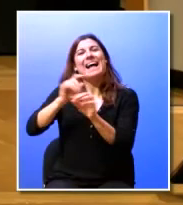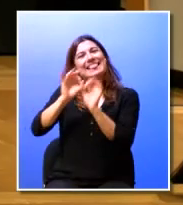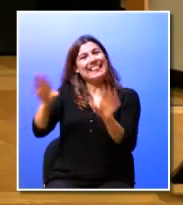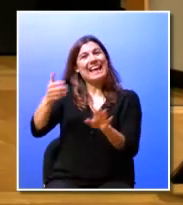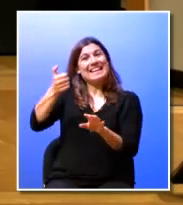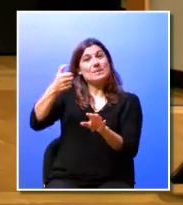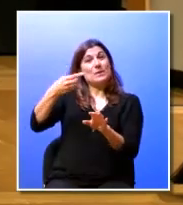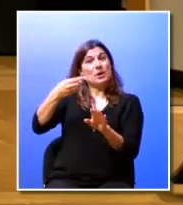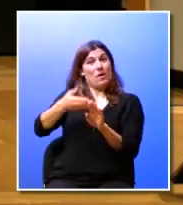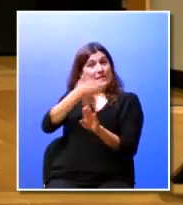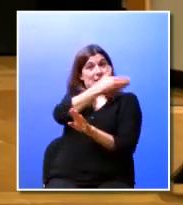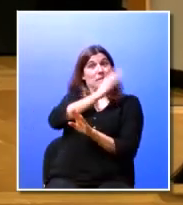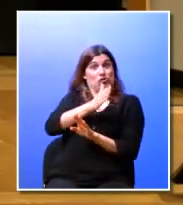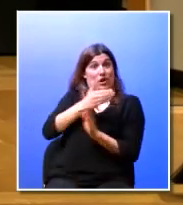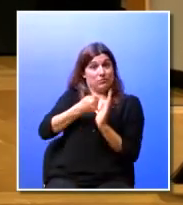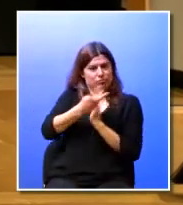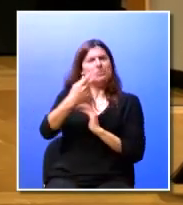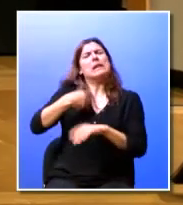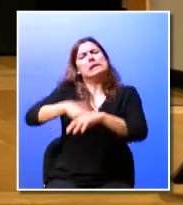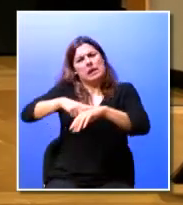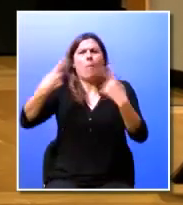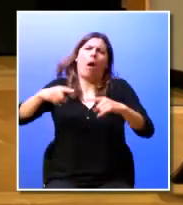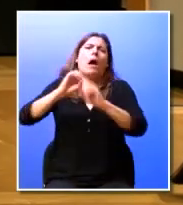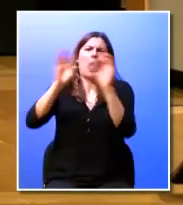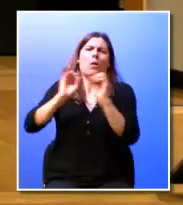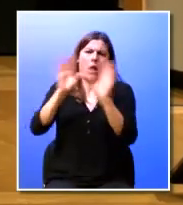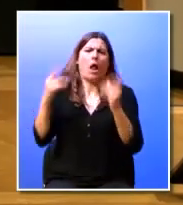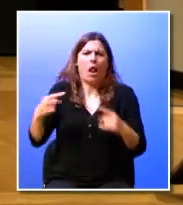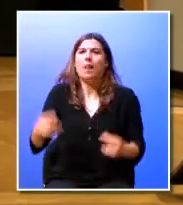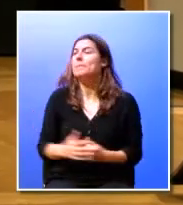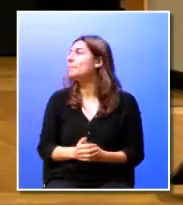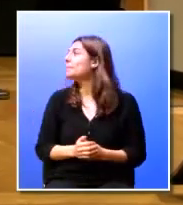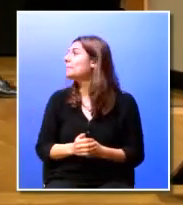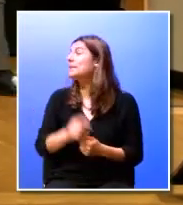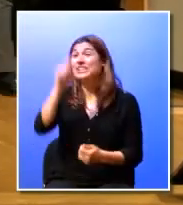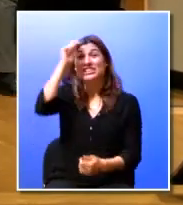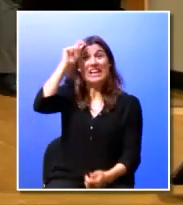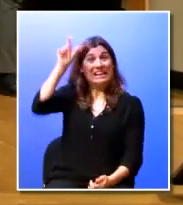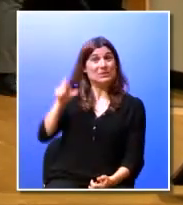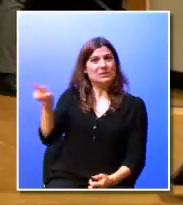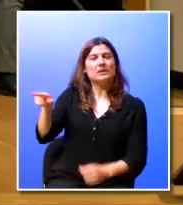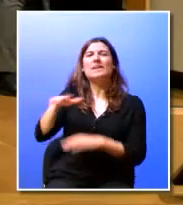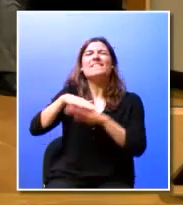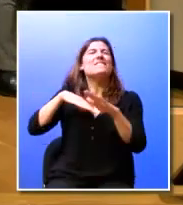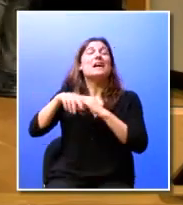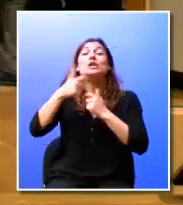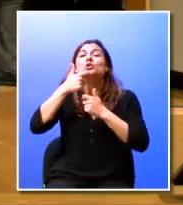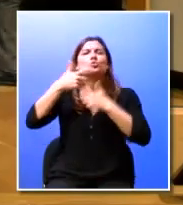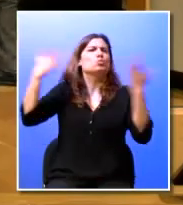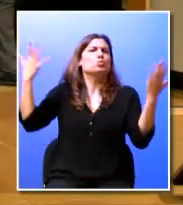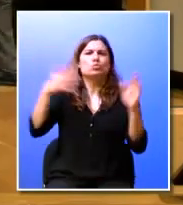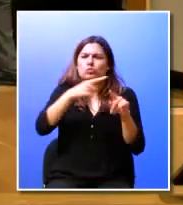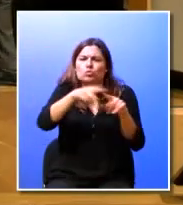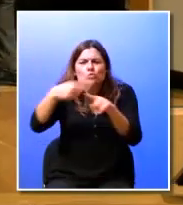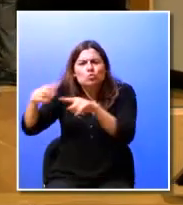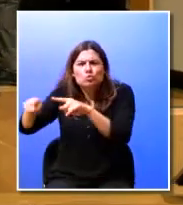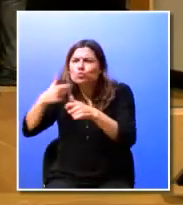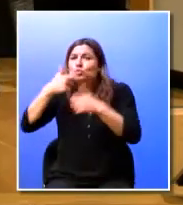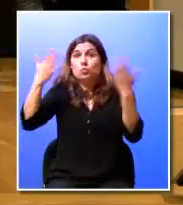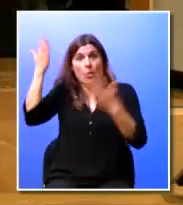passada não é não claro que tenho tempo tenho tempo sim este tipo de estagiário faz de tudo um pouco então